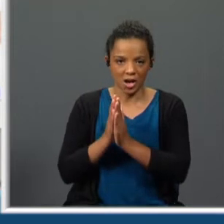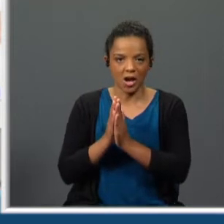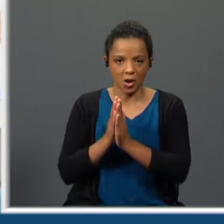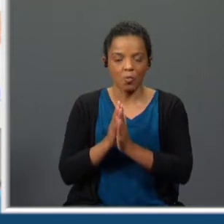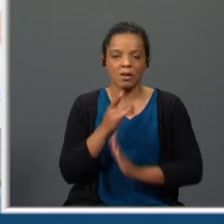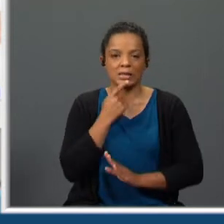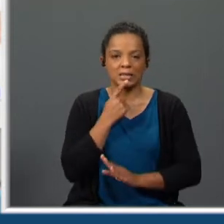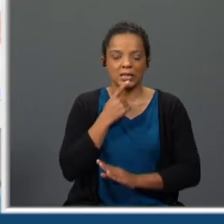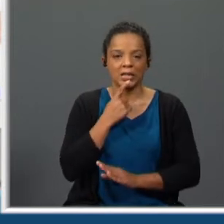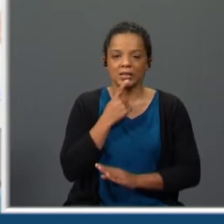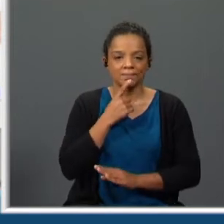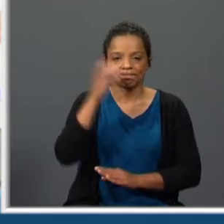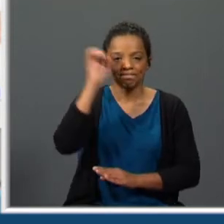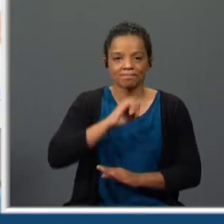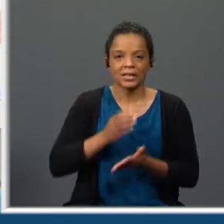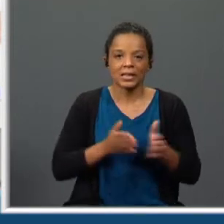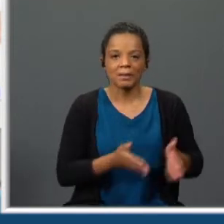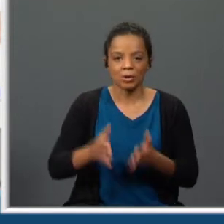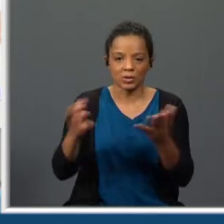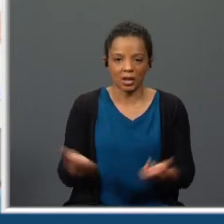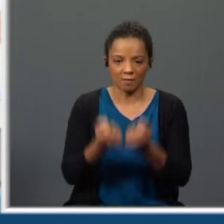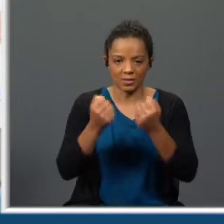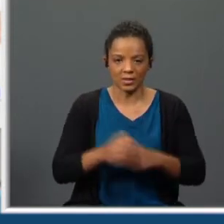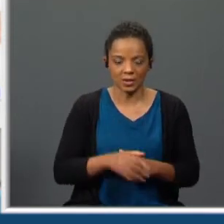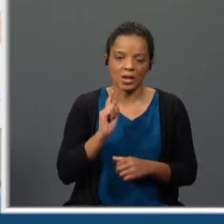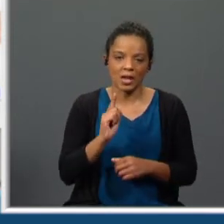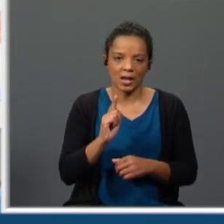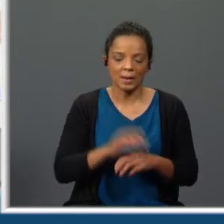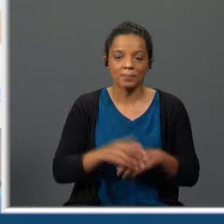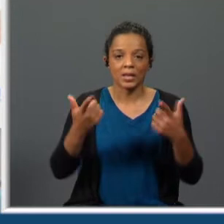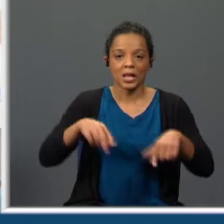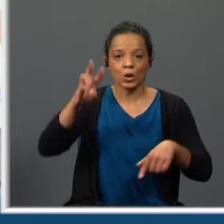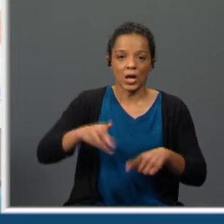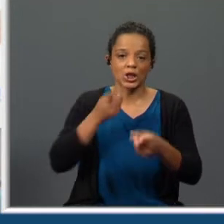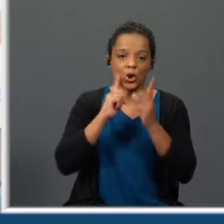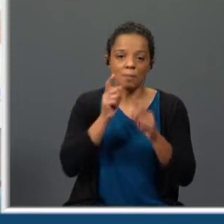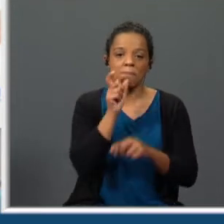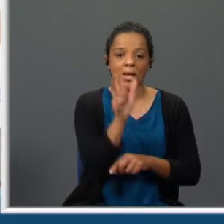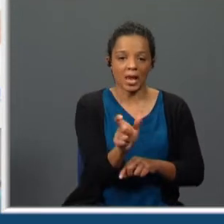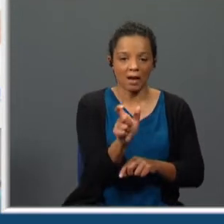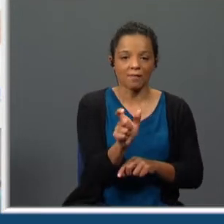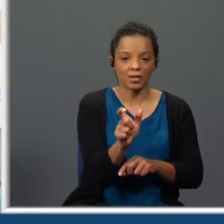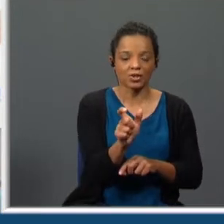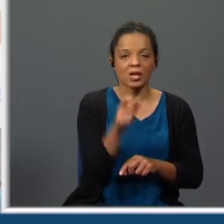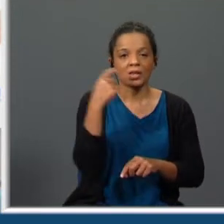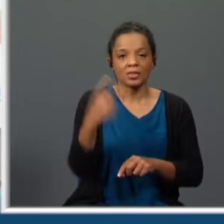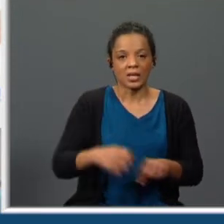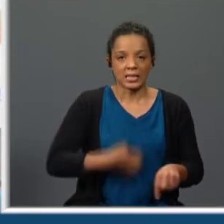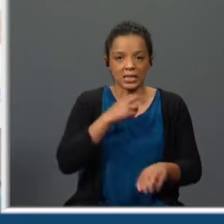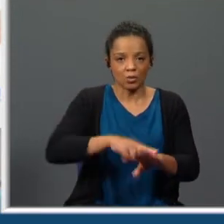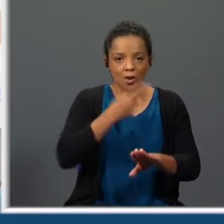seguiu o caminho da salvação portanto temos aqui o cómico de linguagem em que as palavras são usadas com duplo